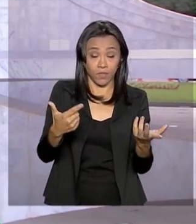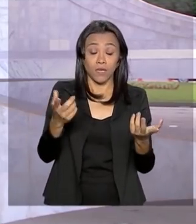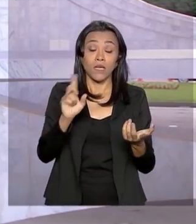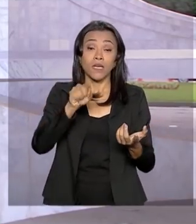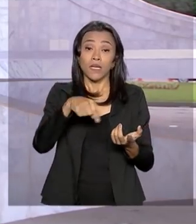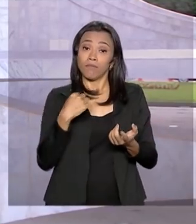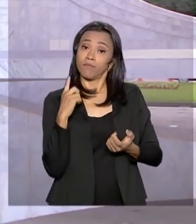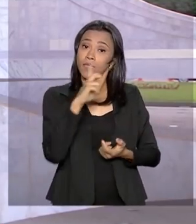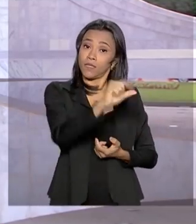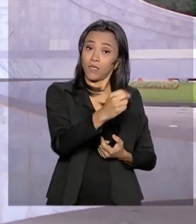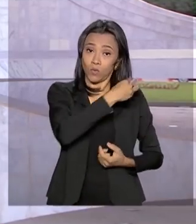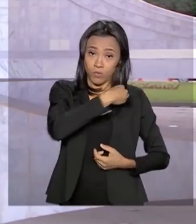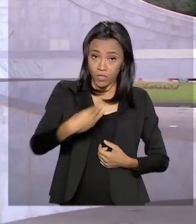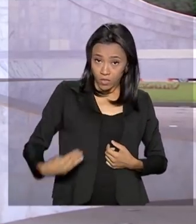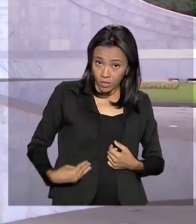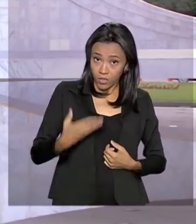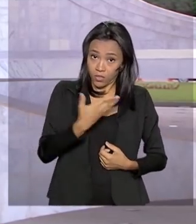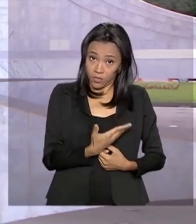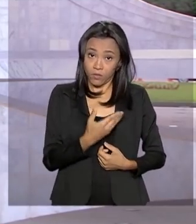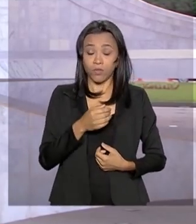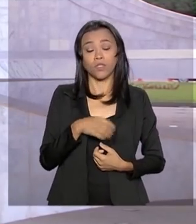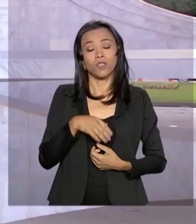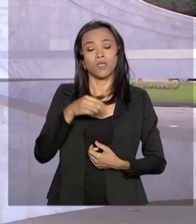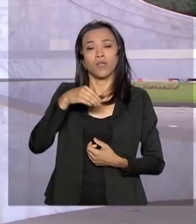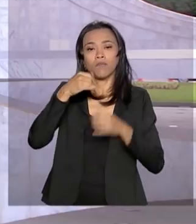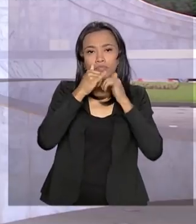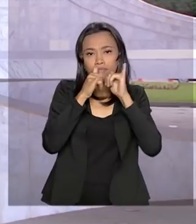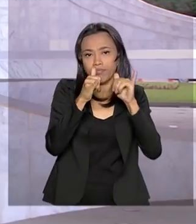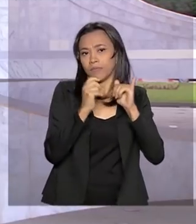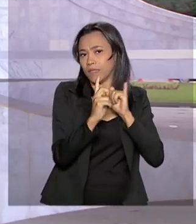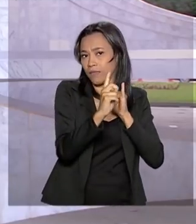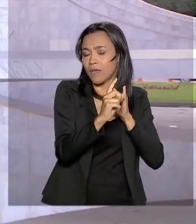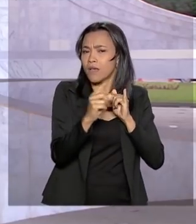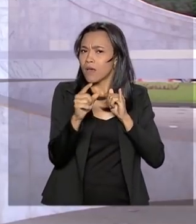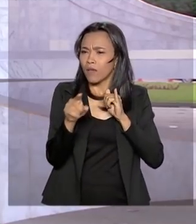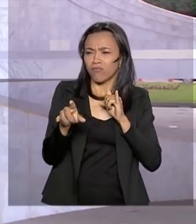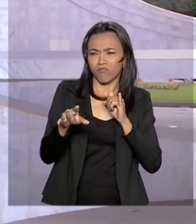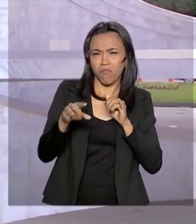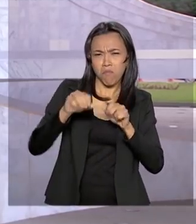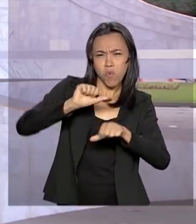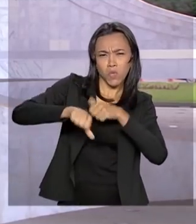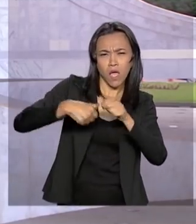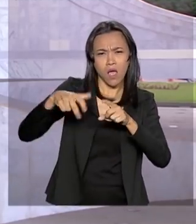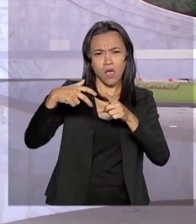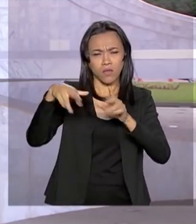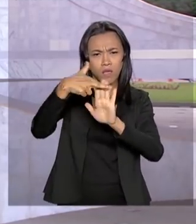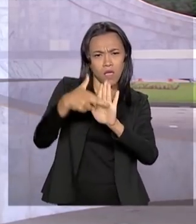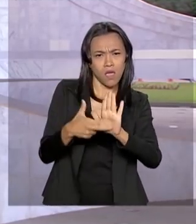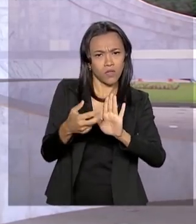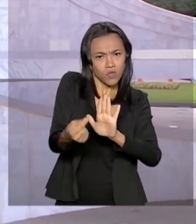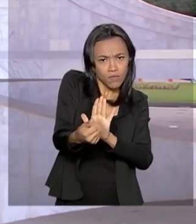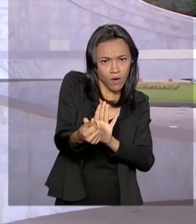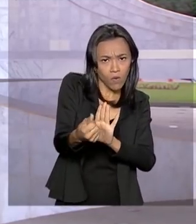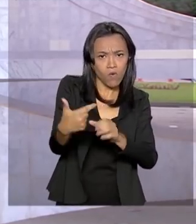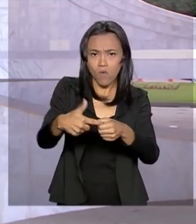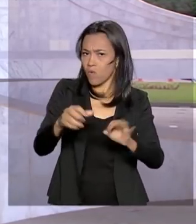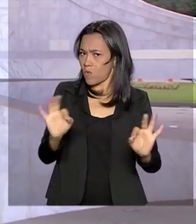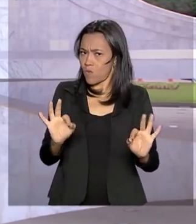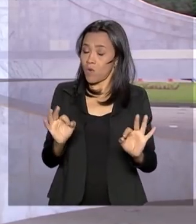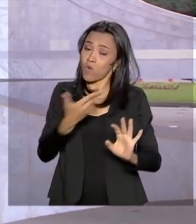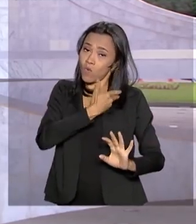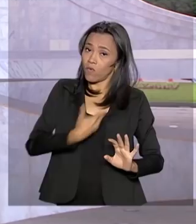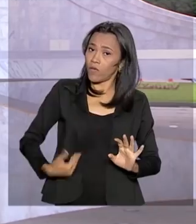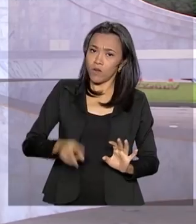ministro de Minas e Energia, Beto Albuquerque, negou qualquer alteração na regra de reajuste de preços e disse que o governo